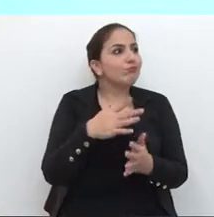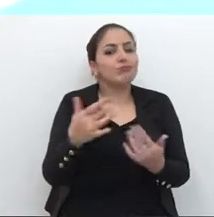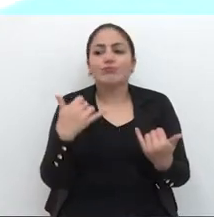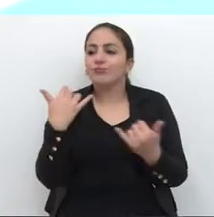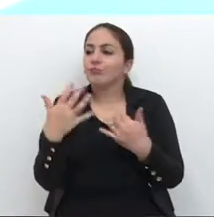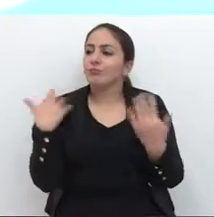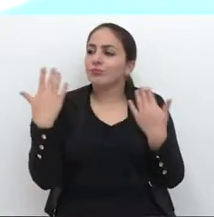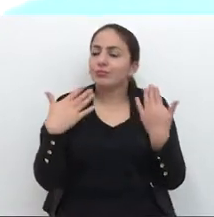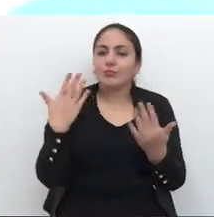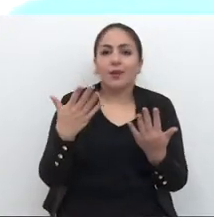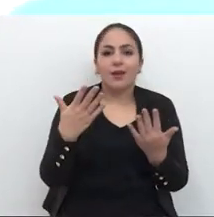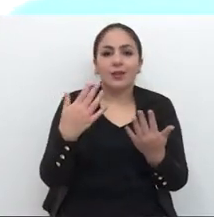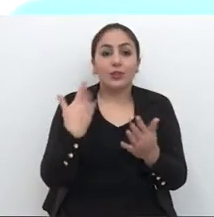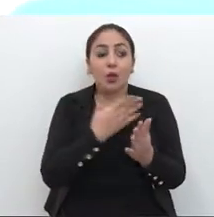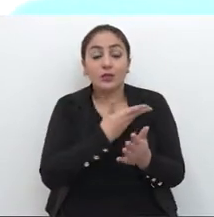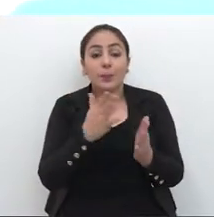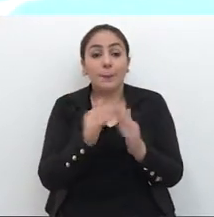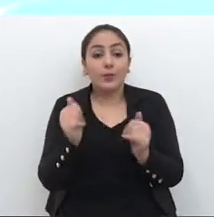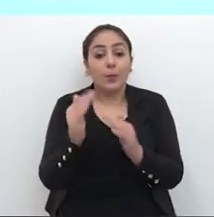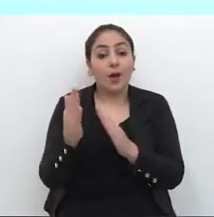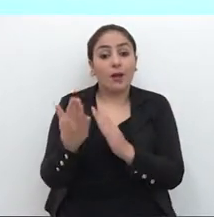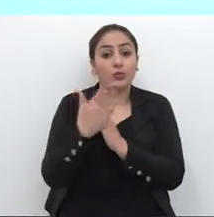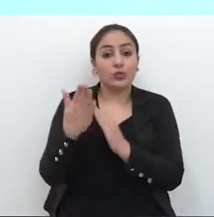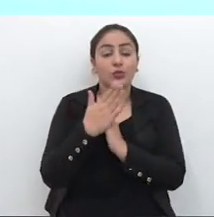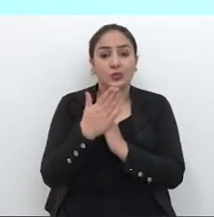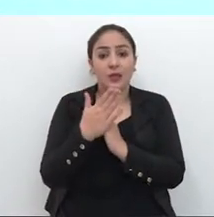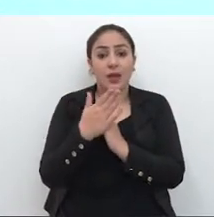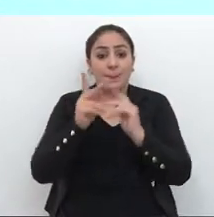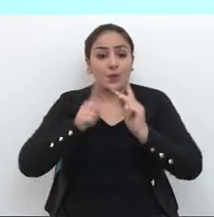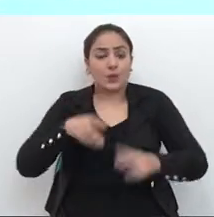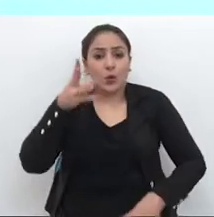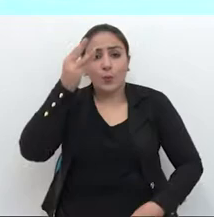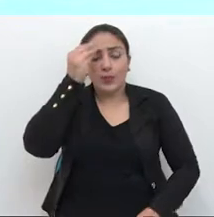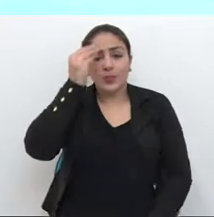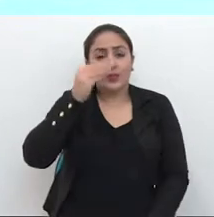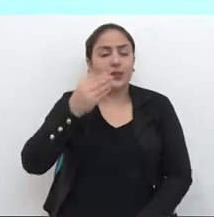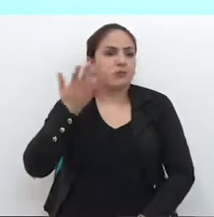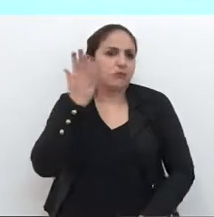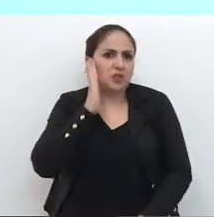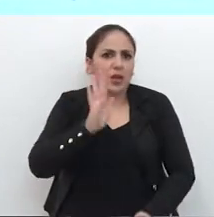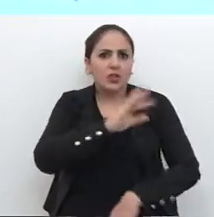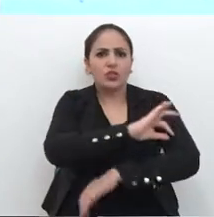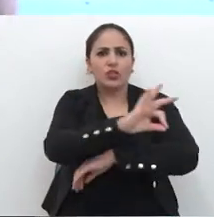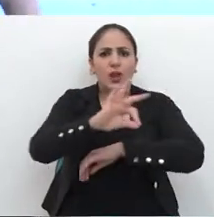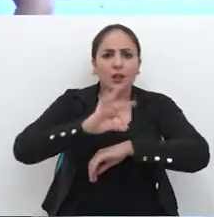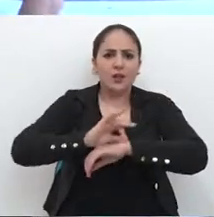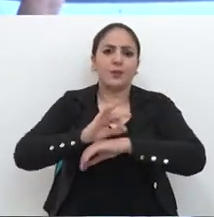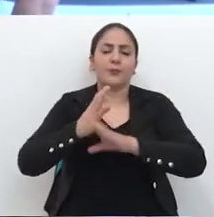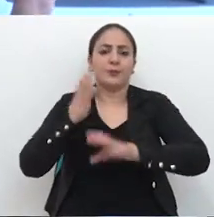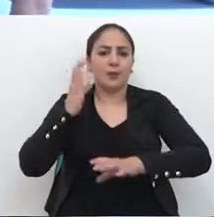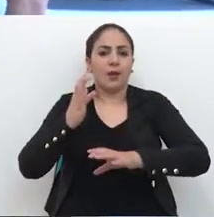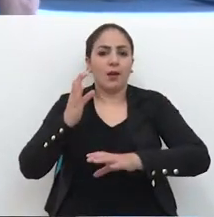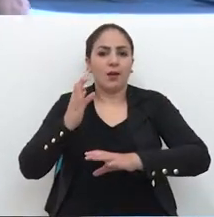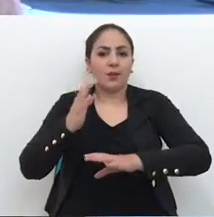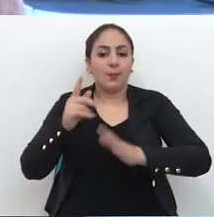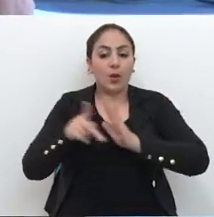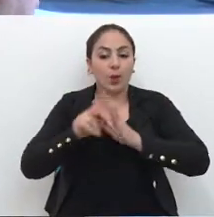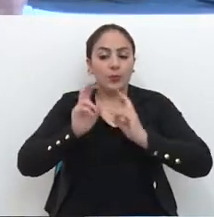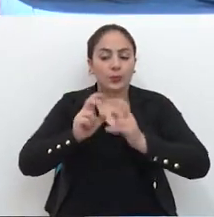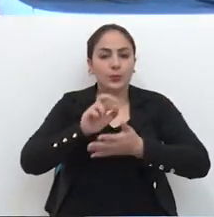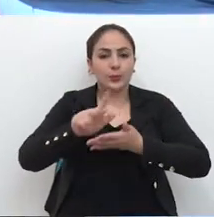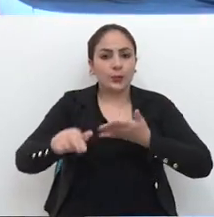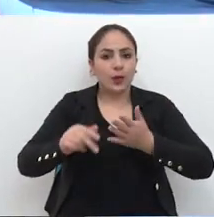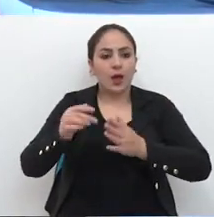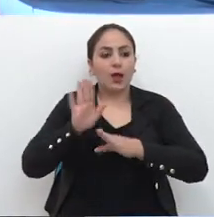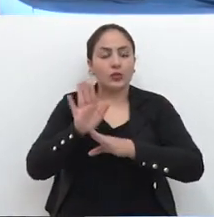vulneráveis. Então a gente pede um socorro para quem entende, para a engenharia de trânsito, que nos ajude,